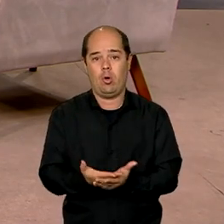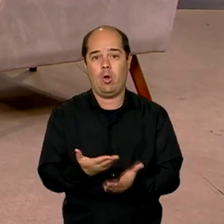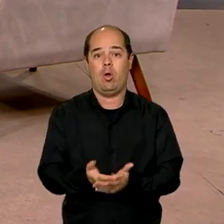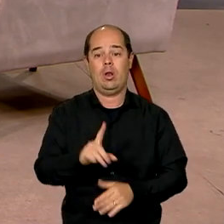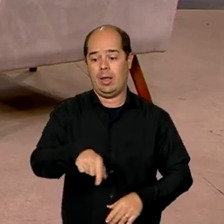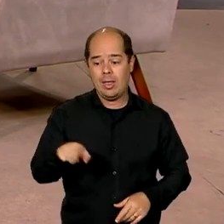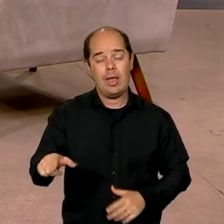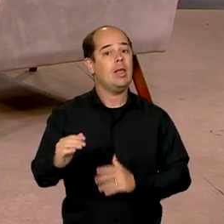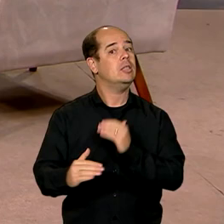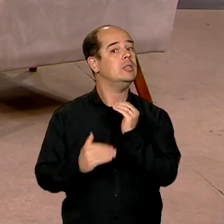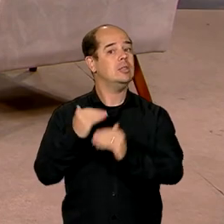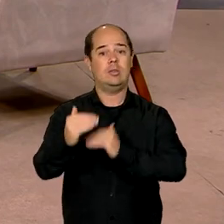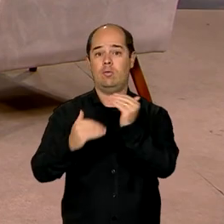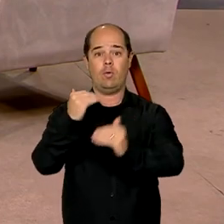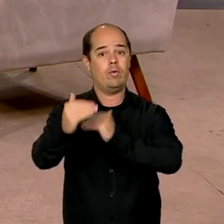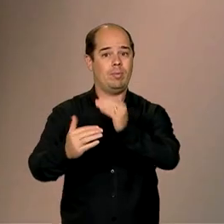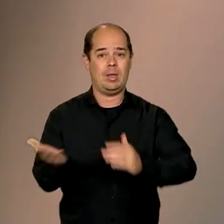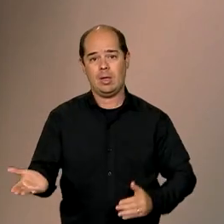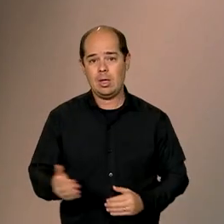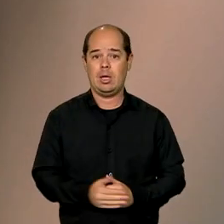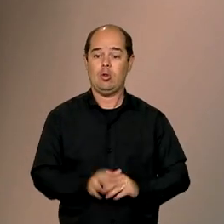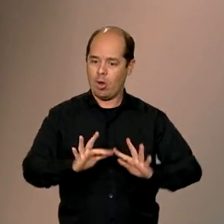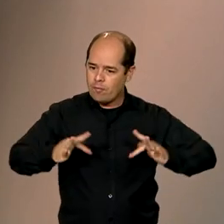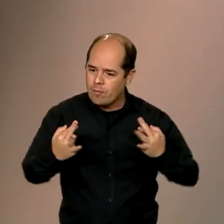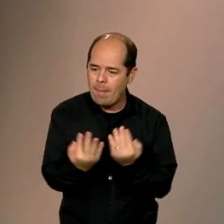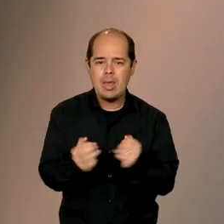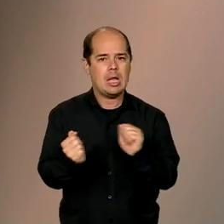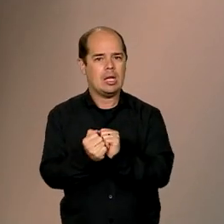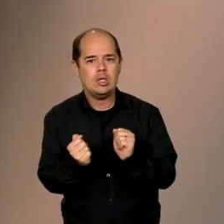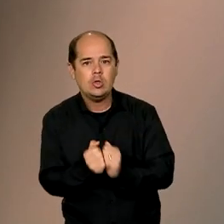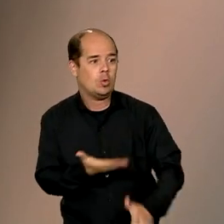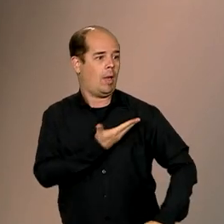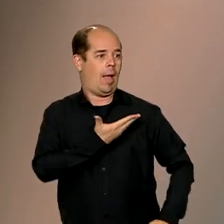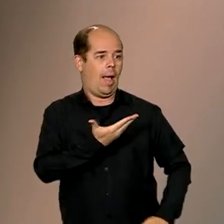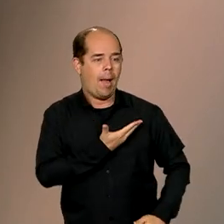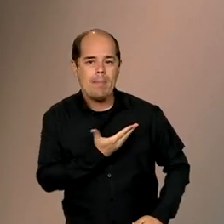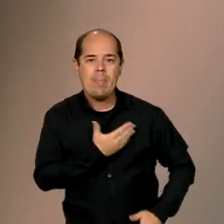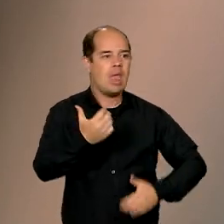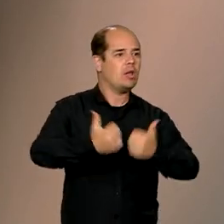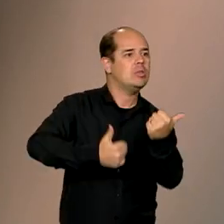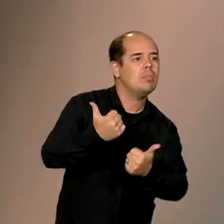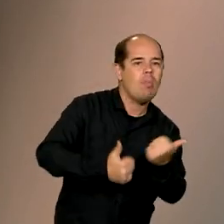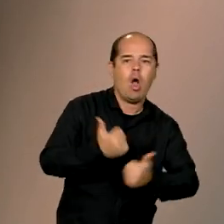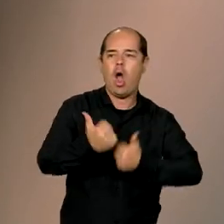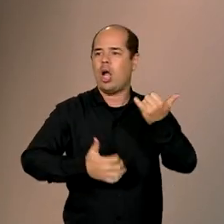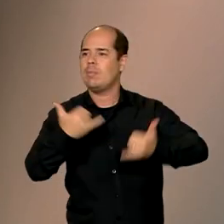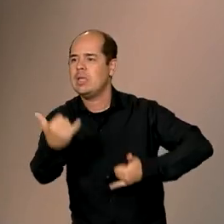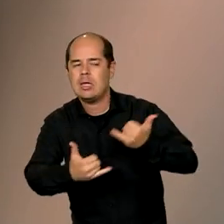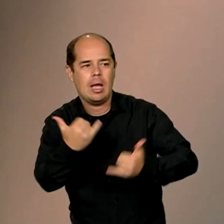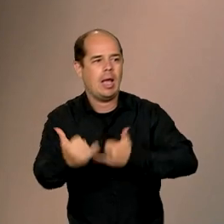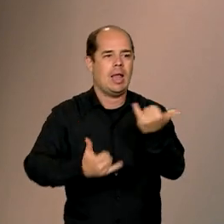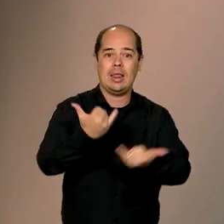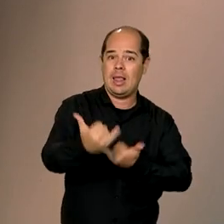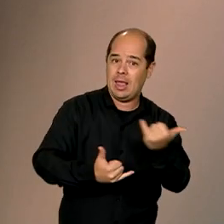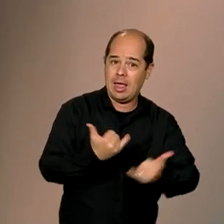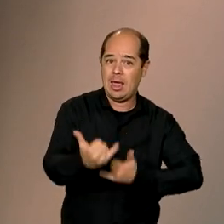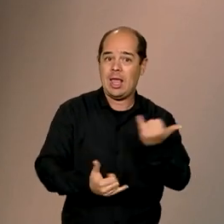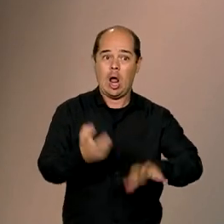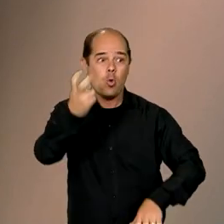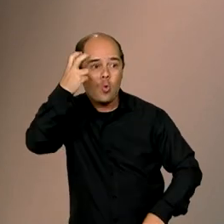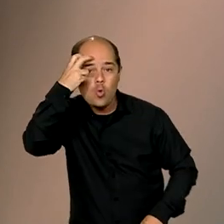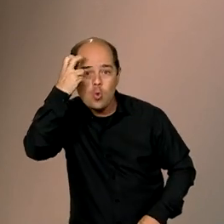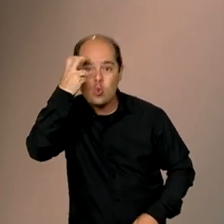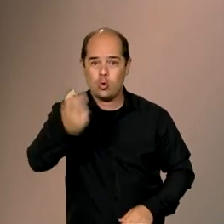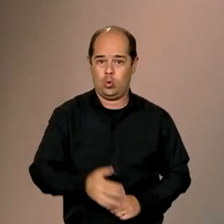desenvolvimento dessa criança com a família, com os amigos, a partir dos esportes, a partir das brincadeiras, a partir da cultura.